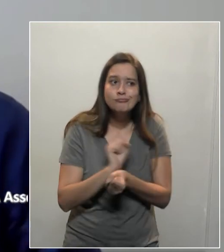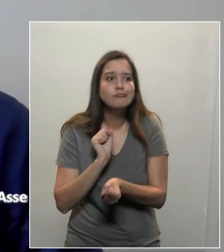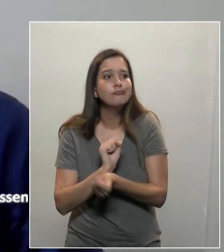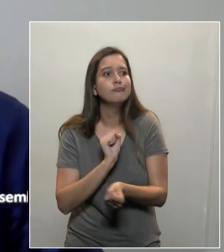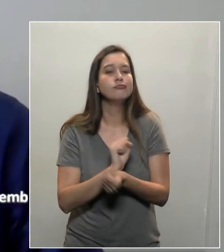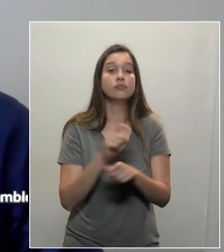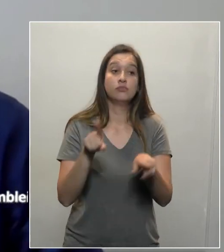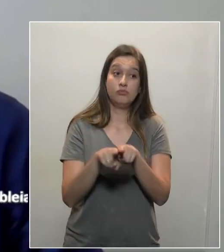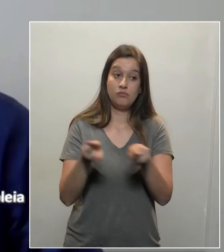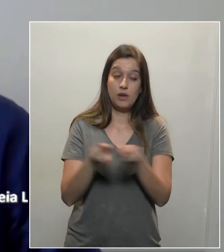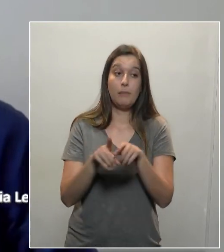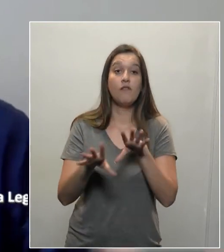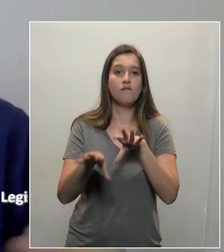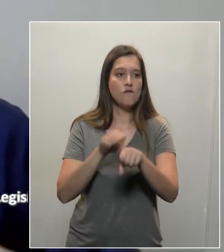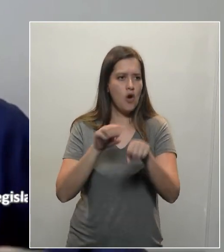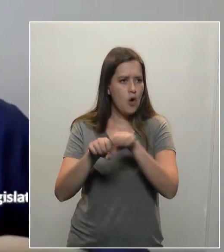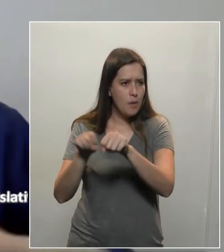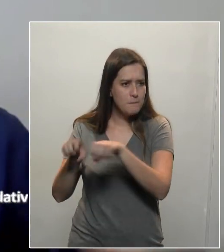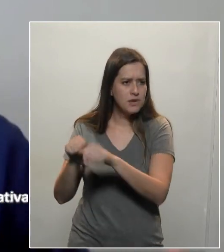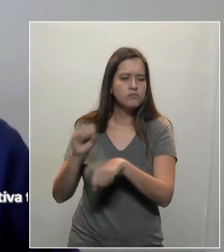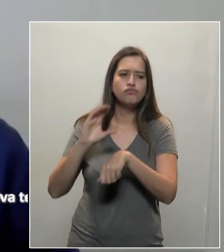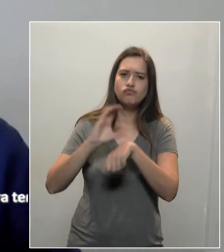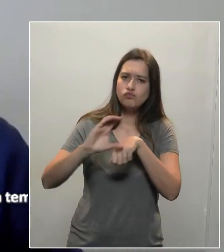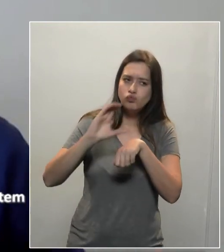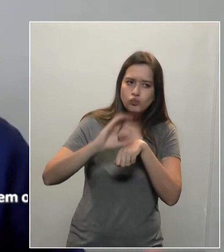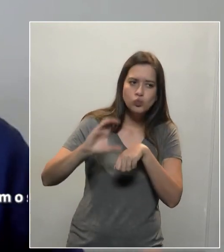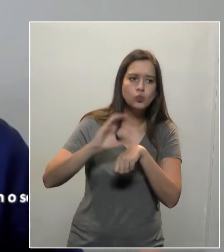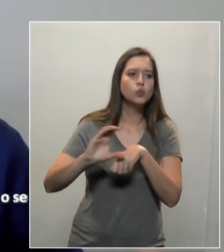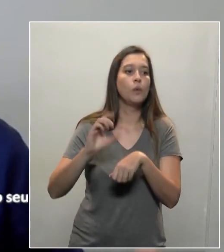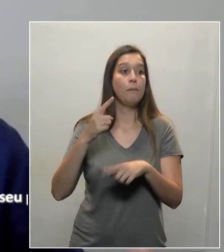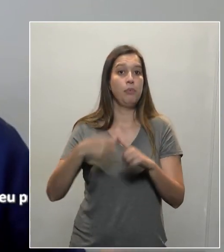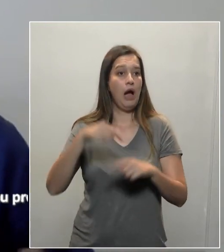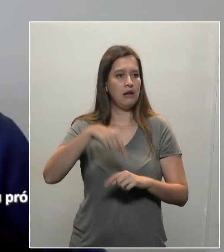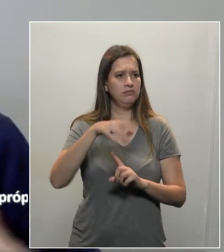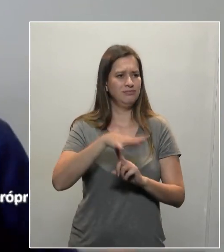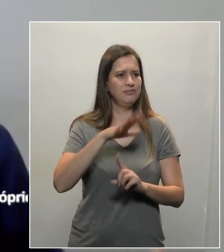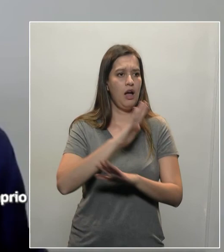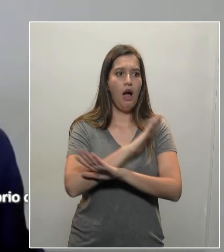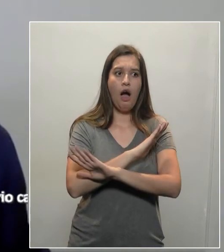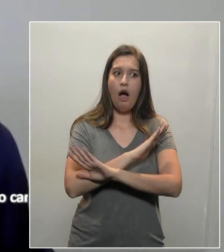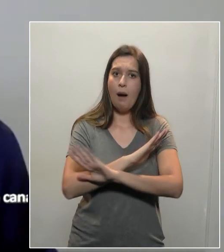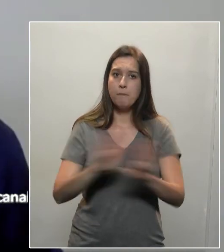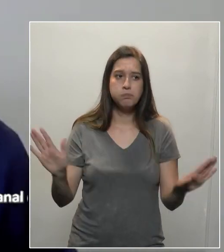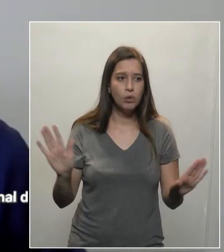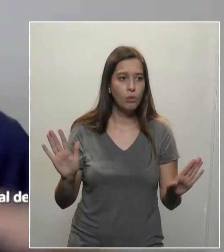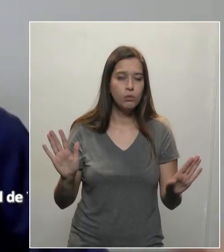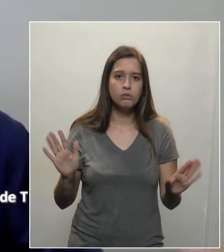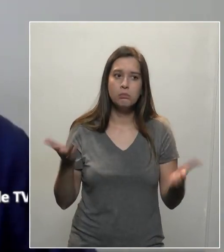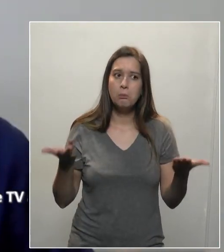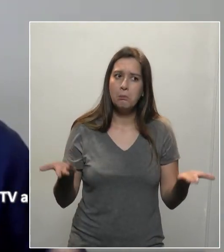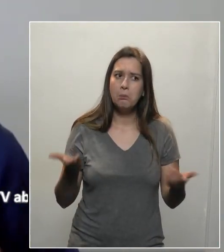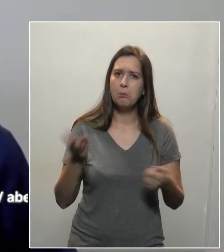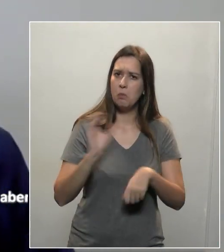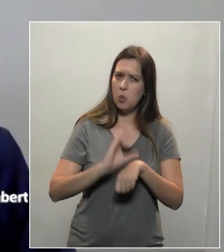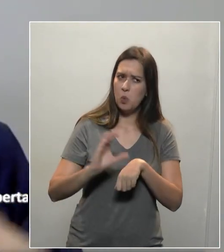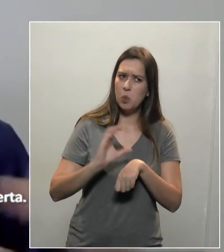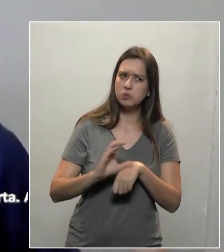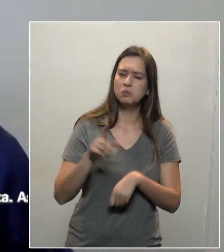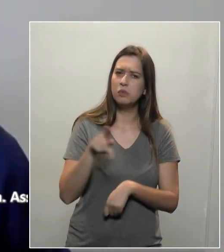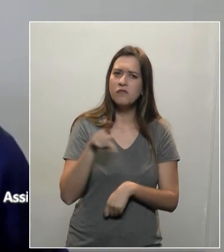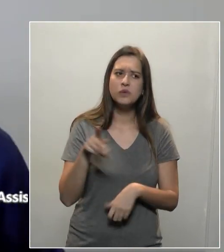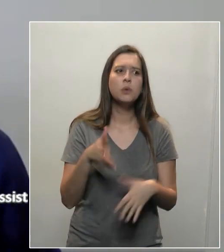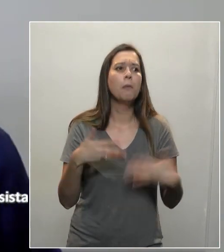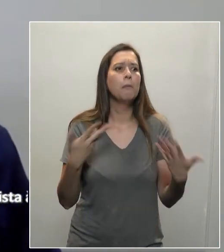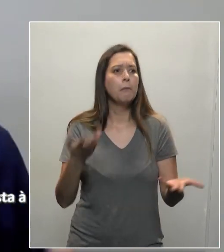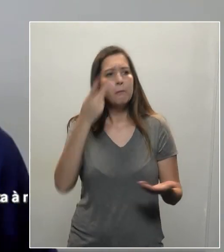continuada. O governo do Paraná não faz mais formação, não faz formação para professores, para funcionários